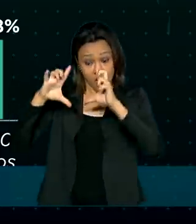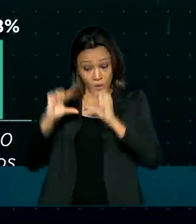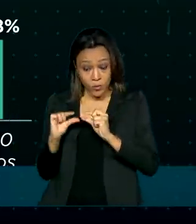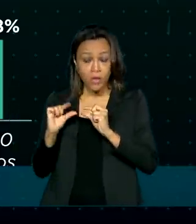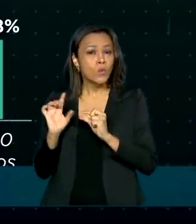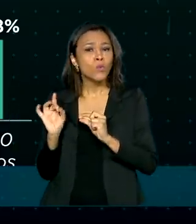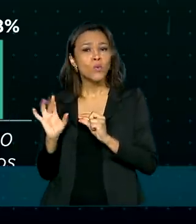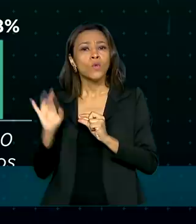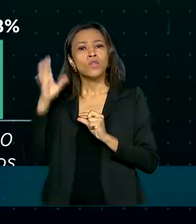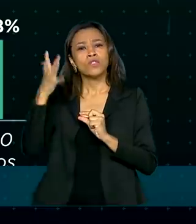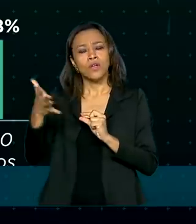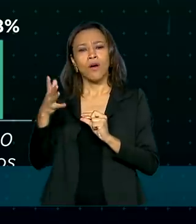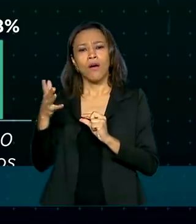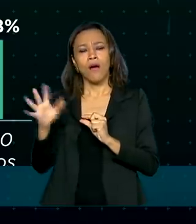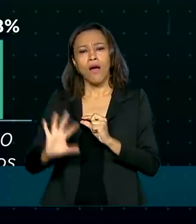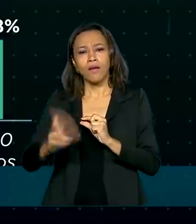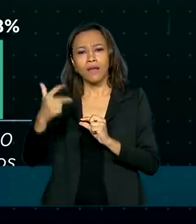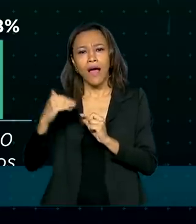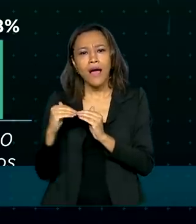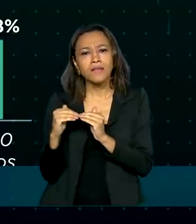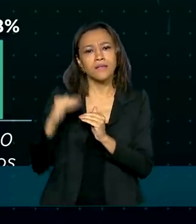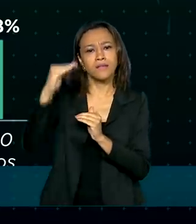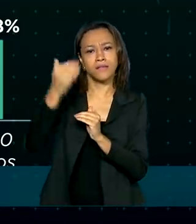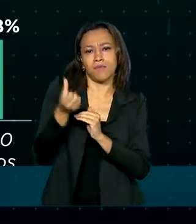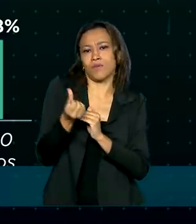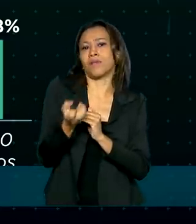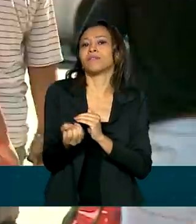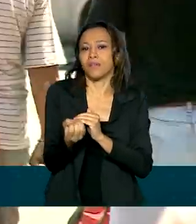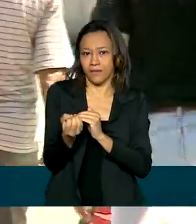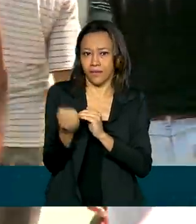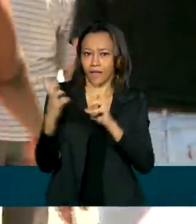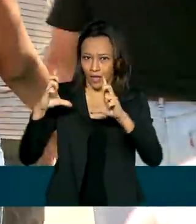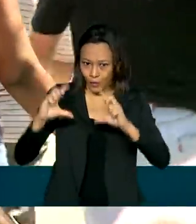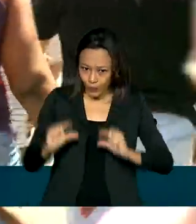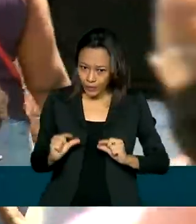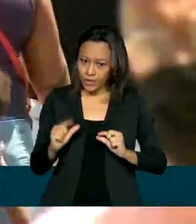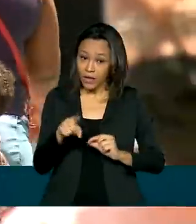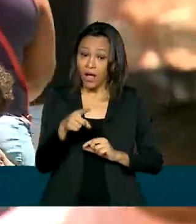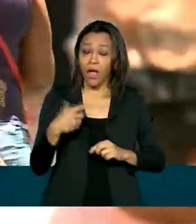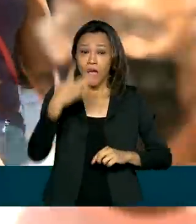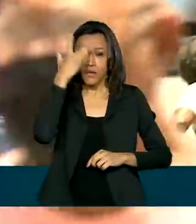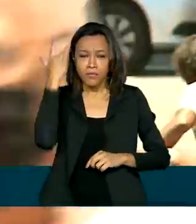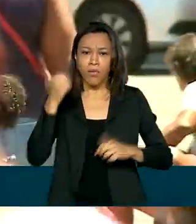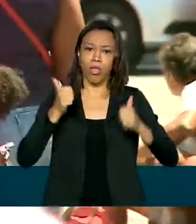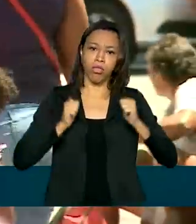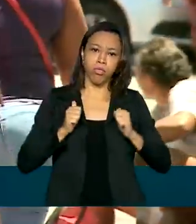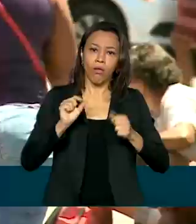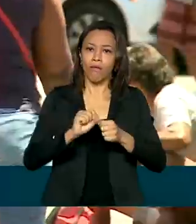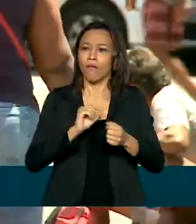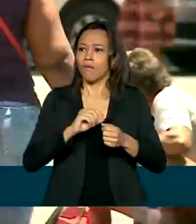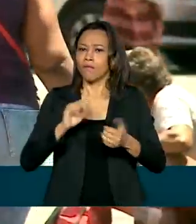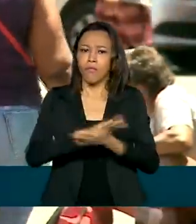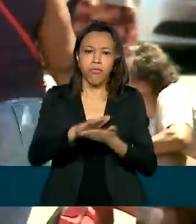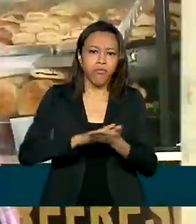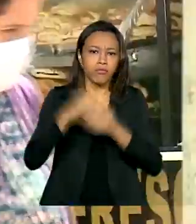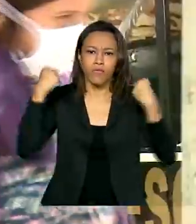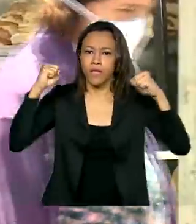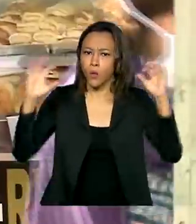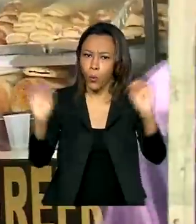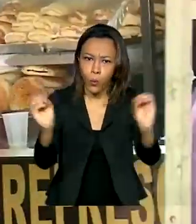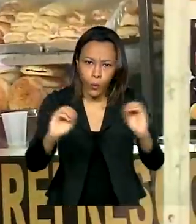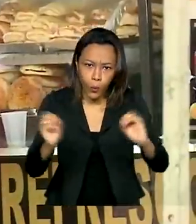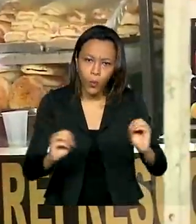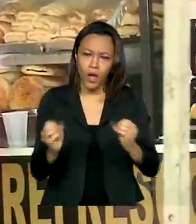registrada na faixa etária acima dos 60 anos. O sedentarismo e os hábitos alimentares pouco saudáveis,